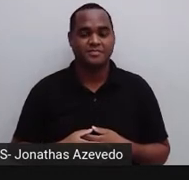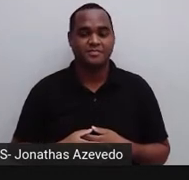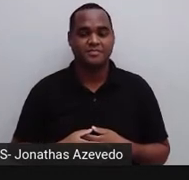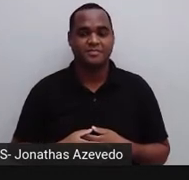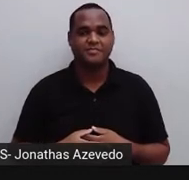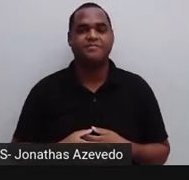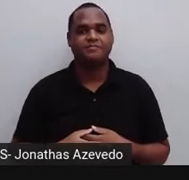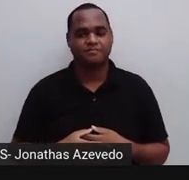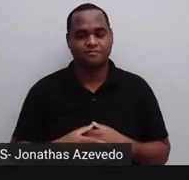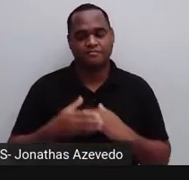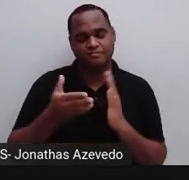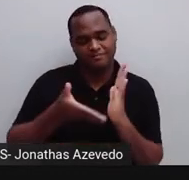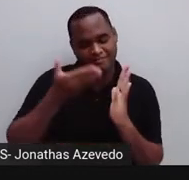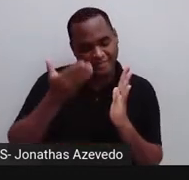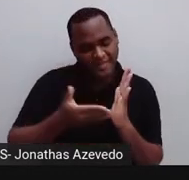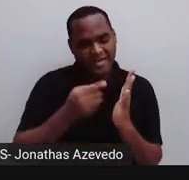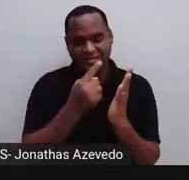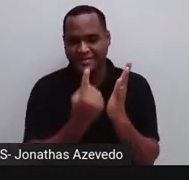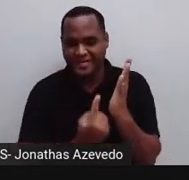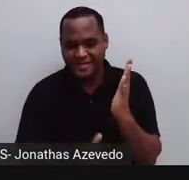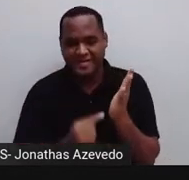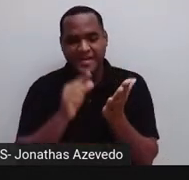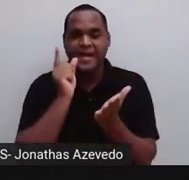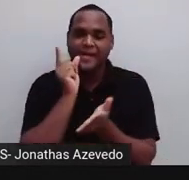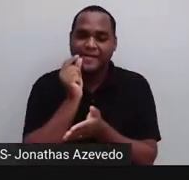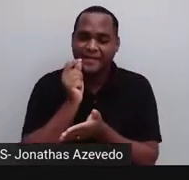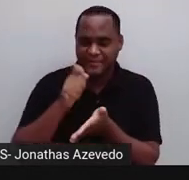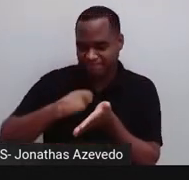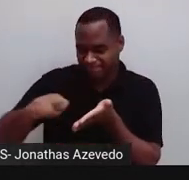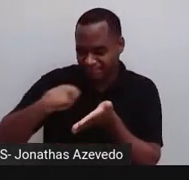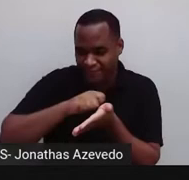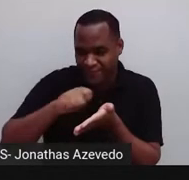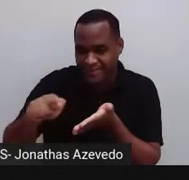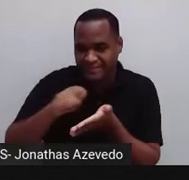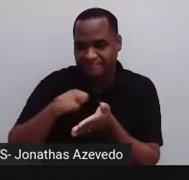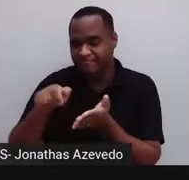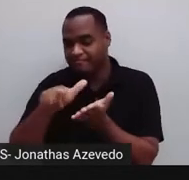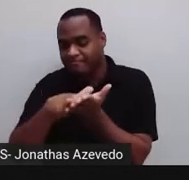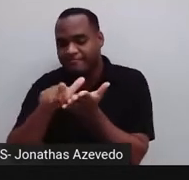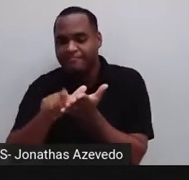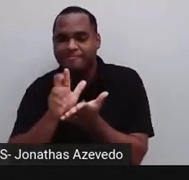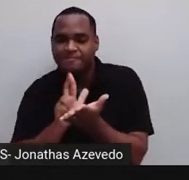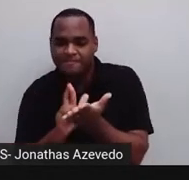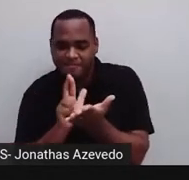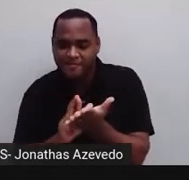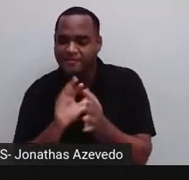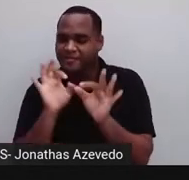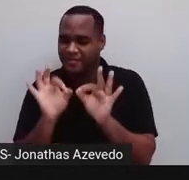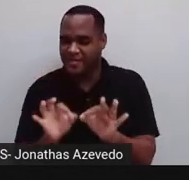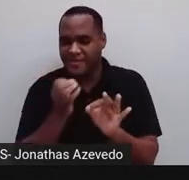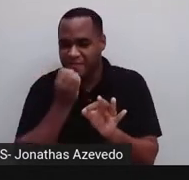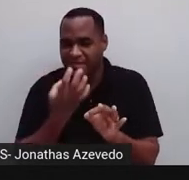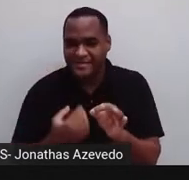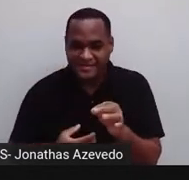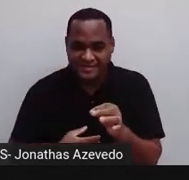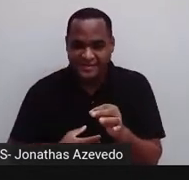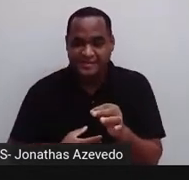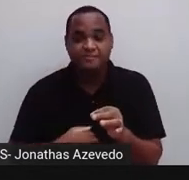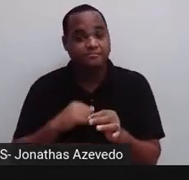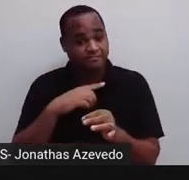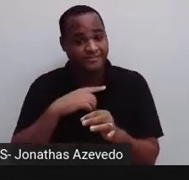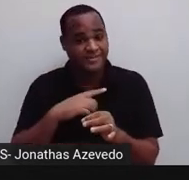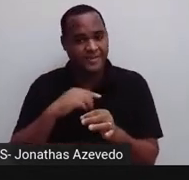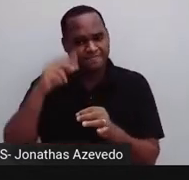O caderno, o lápis, a borracha para a gente rascunhar e ter essa